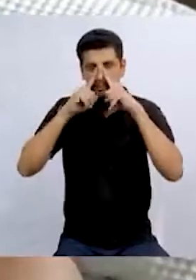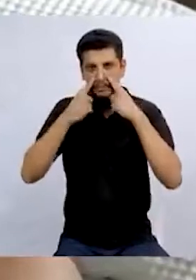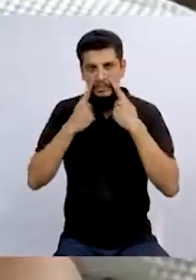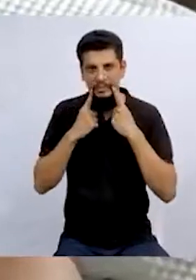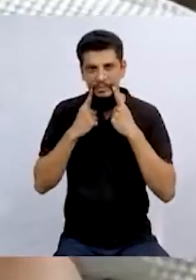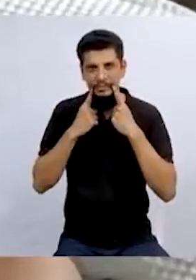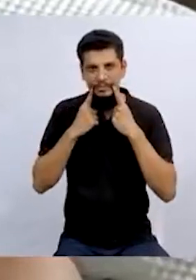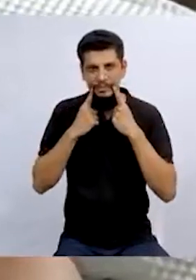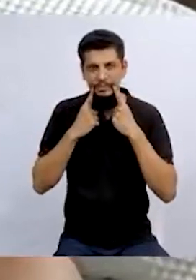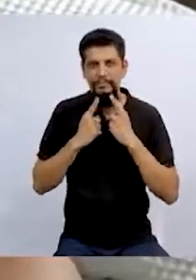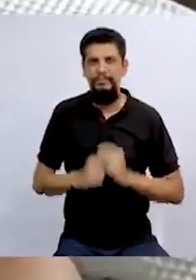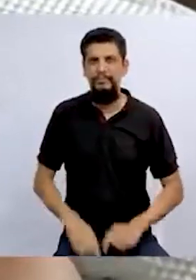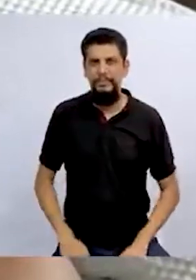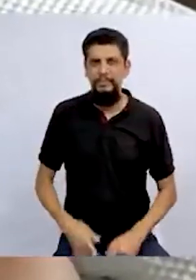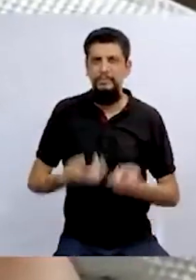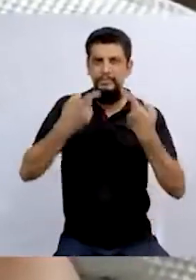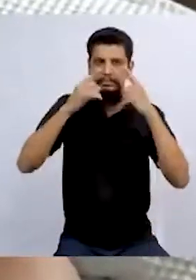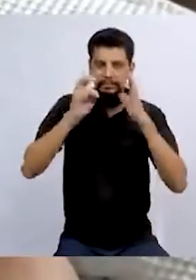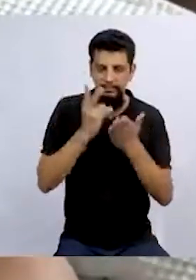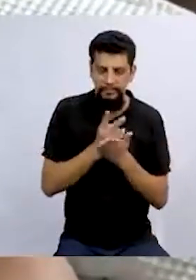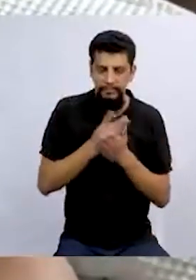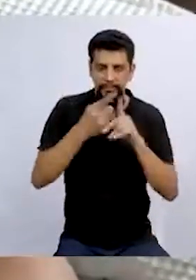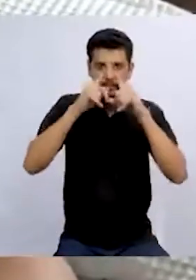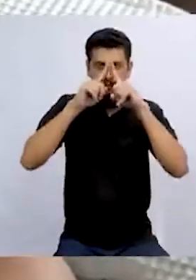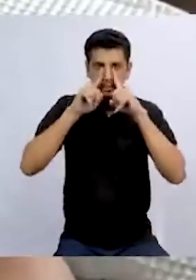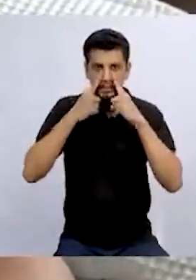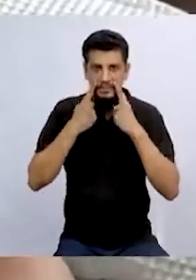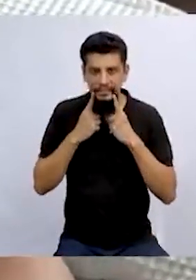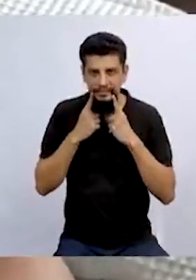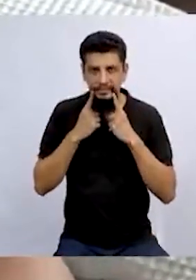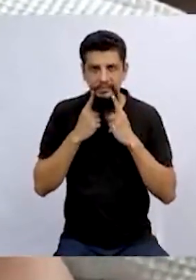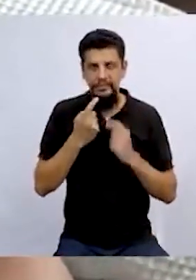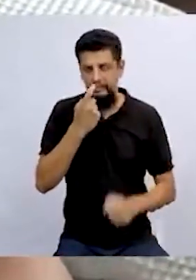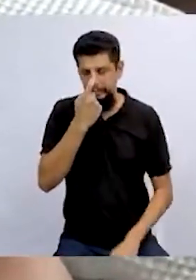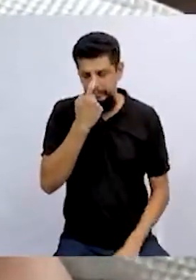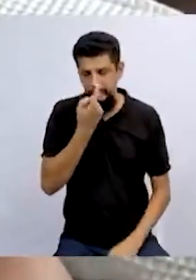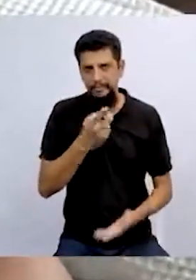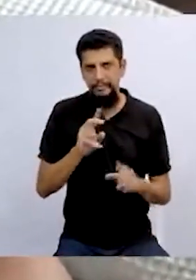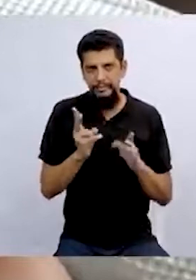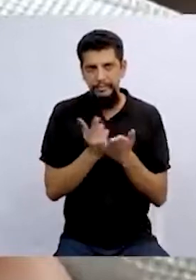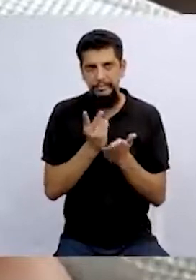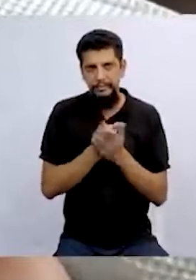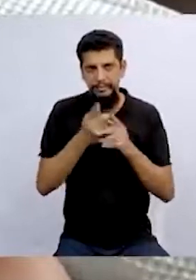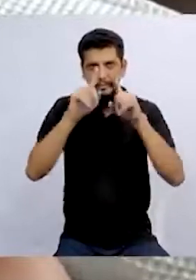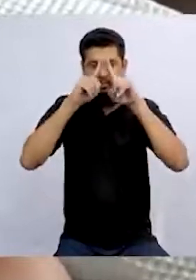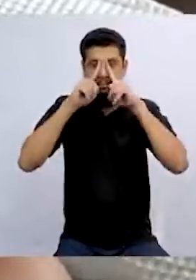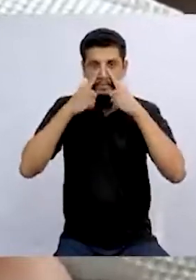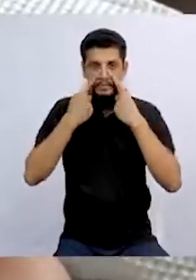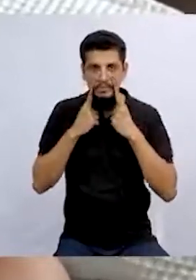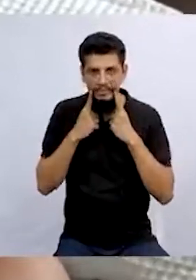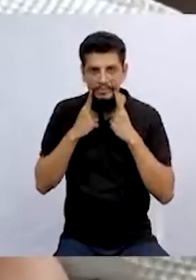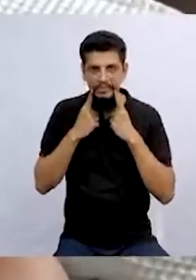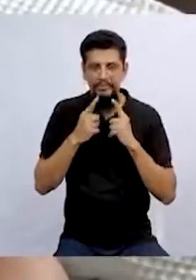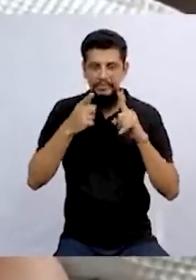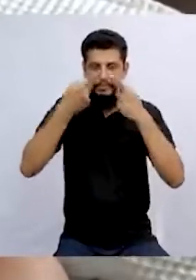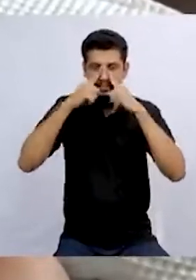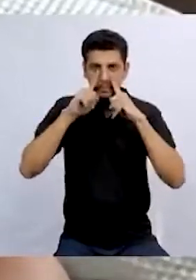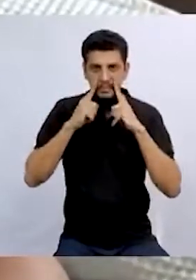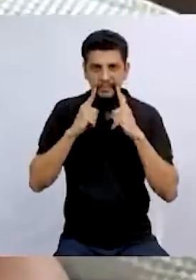chorando atropeladamente, chorando desgovernadamente, chorando esculhambadamente,